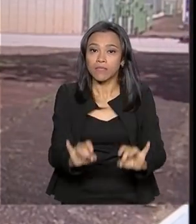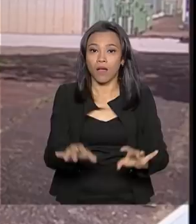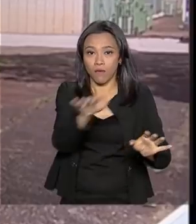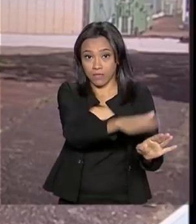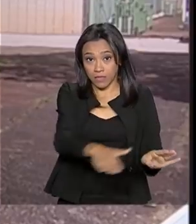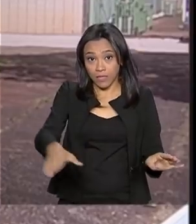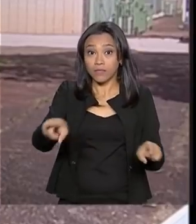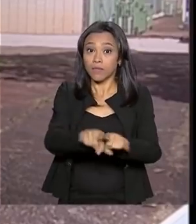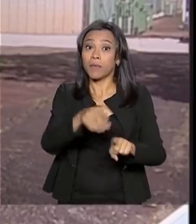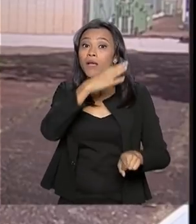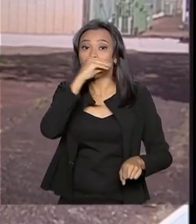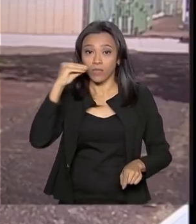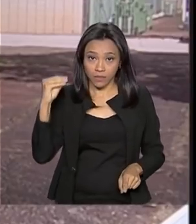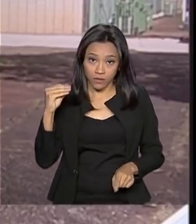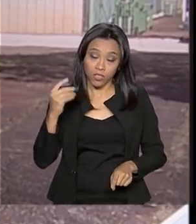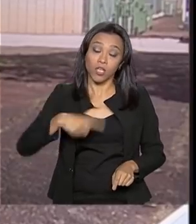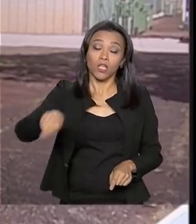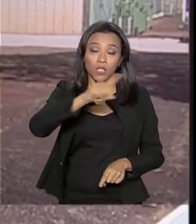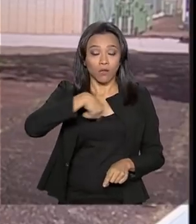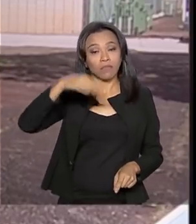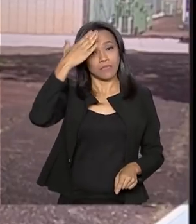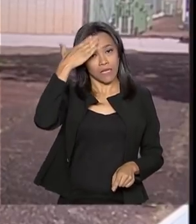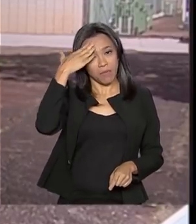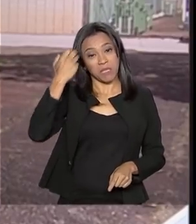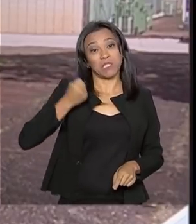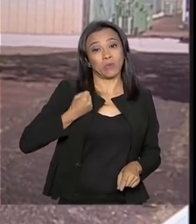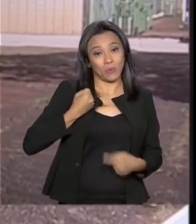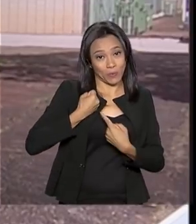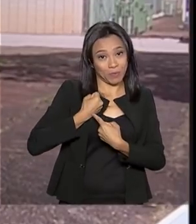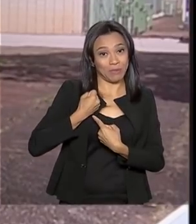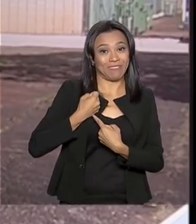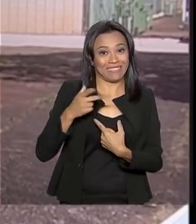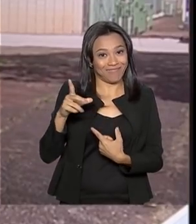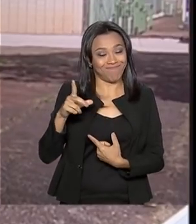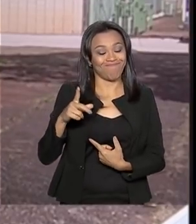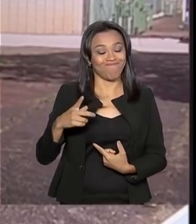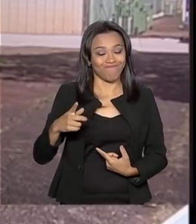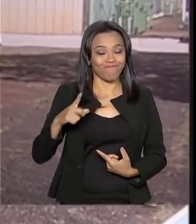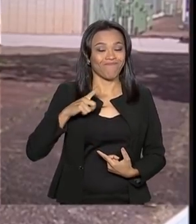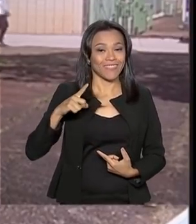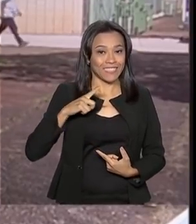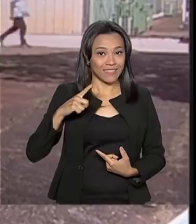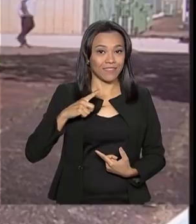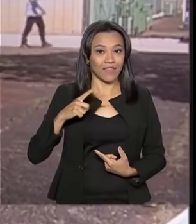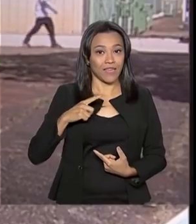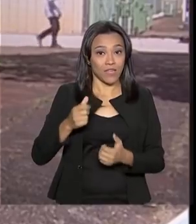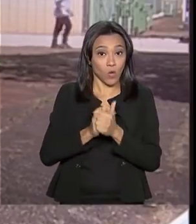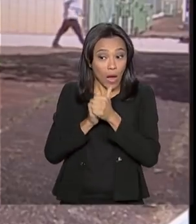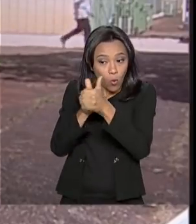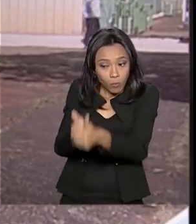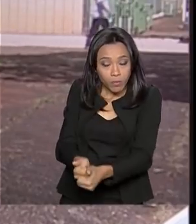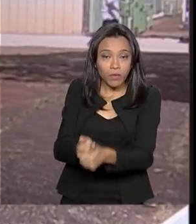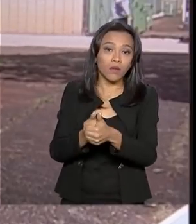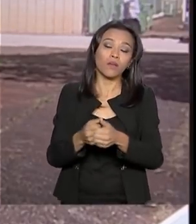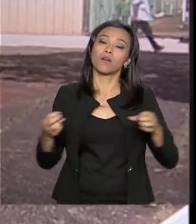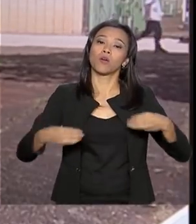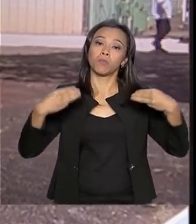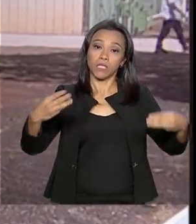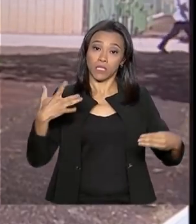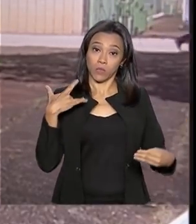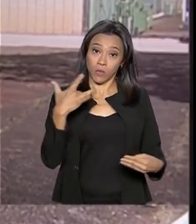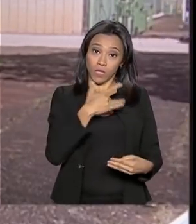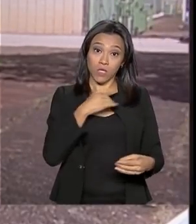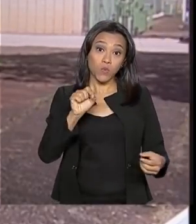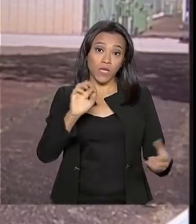aos adolescentes. Bem, a gente sabe que esses números infelizmente existem, o Ministério da Saúde acompanha de perto esses casos de